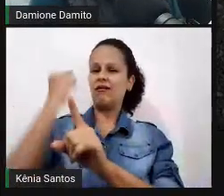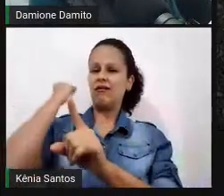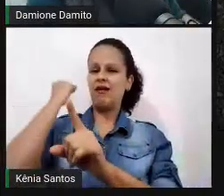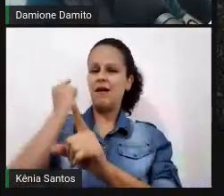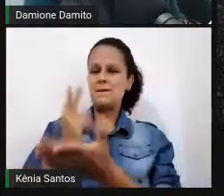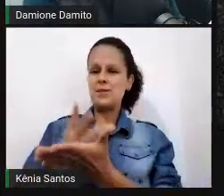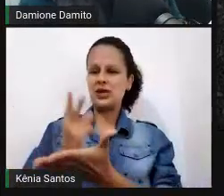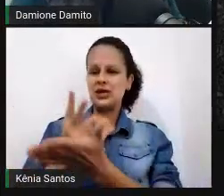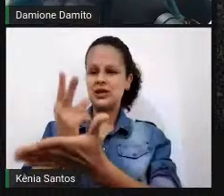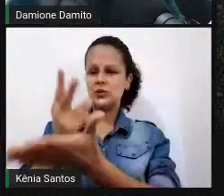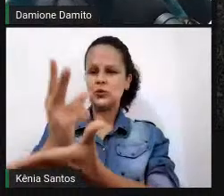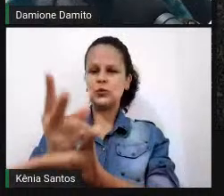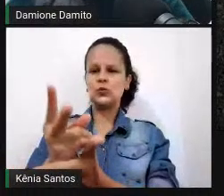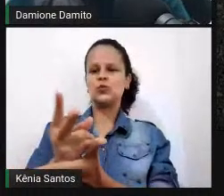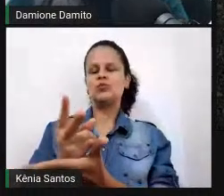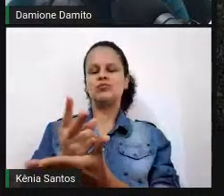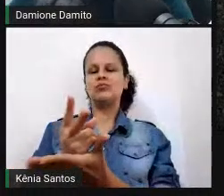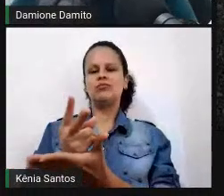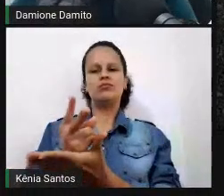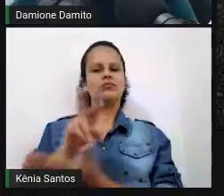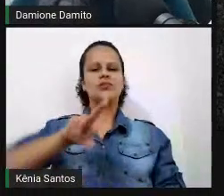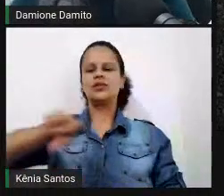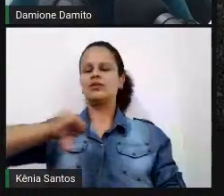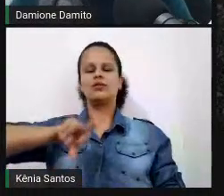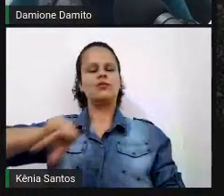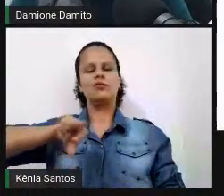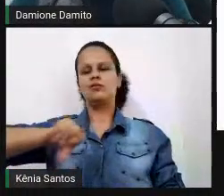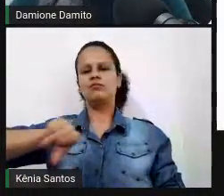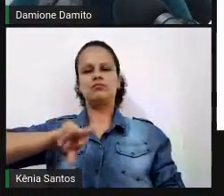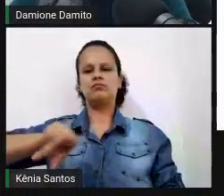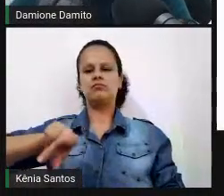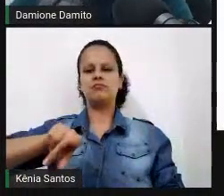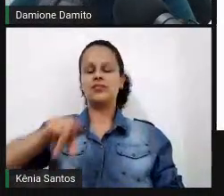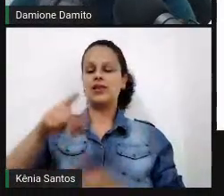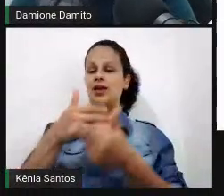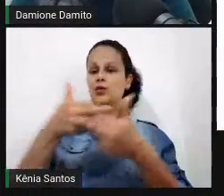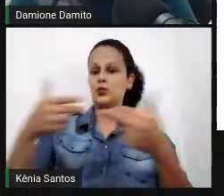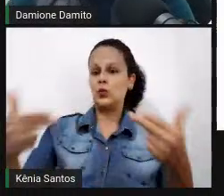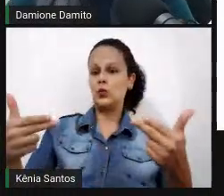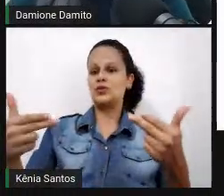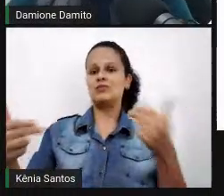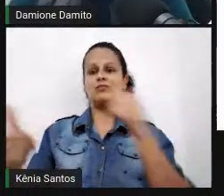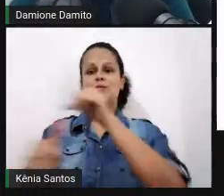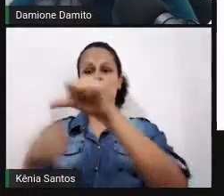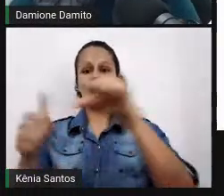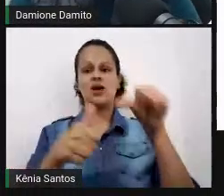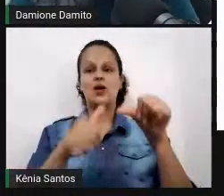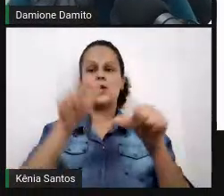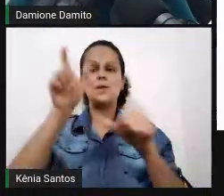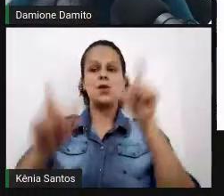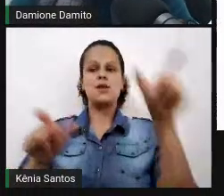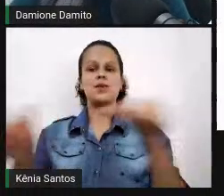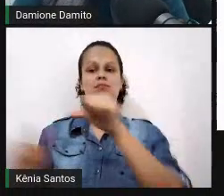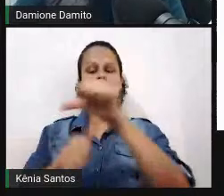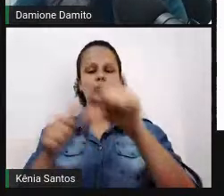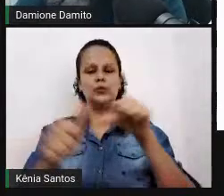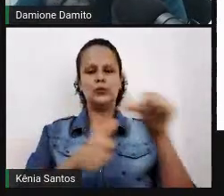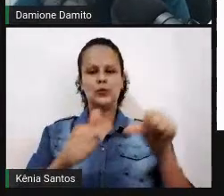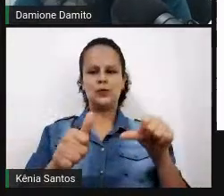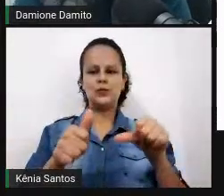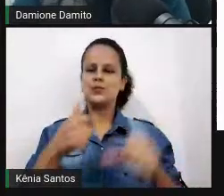construído, foi moldado, né, as coisas mudaram, tudo mudou, e eu gosto de fazer uma